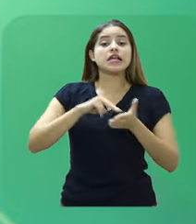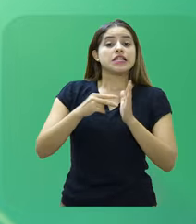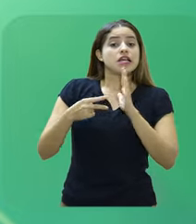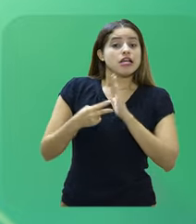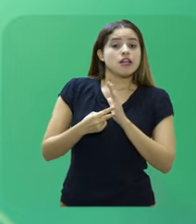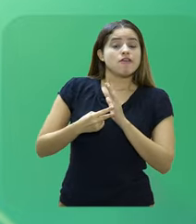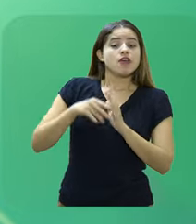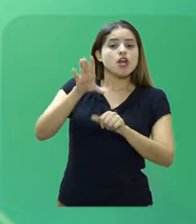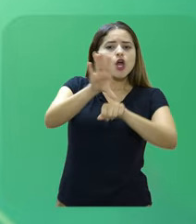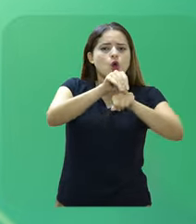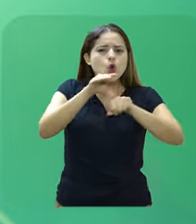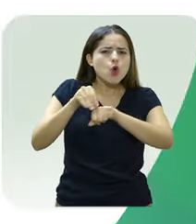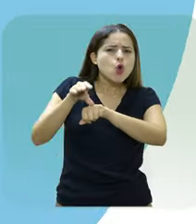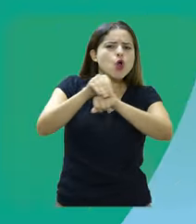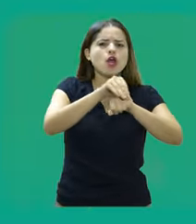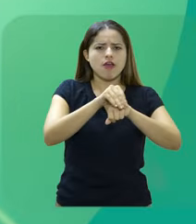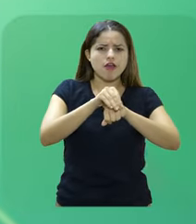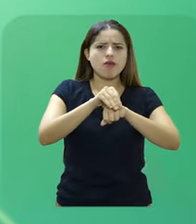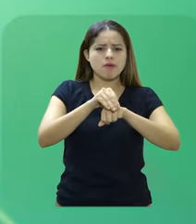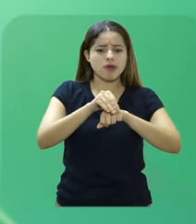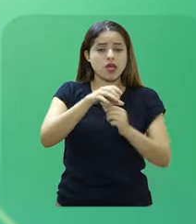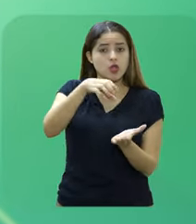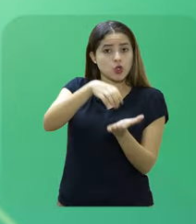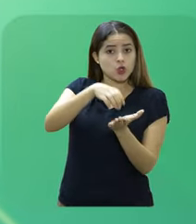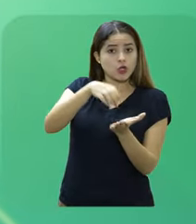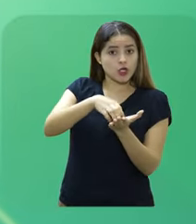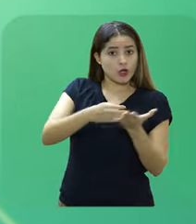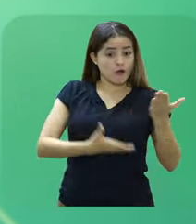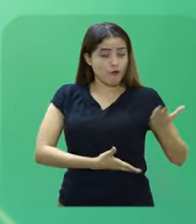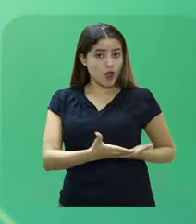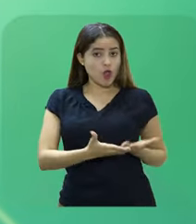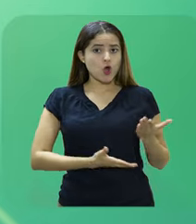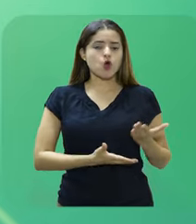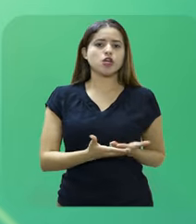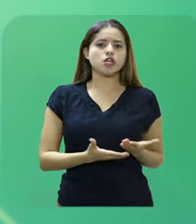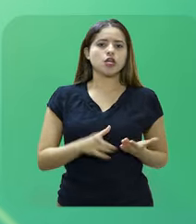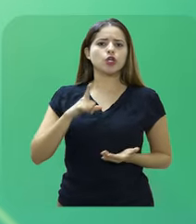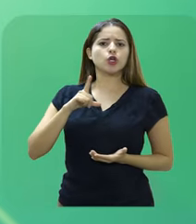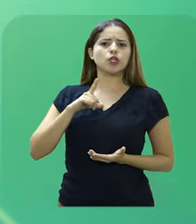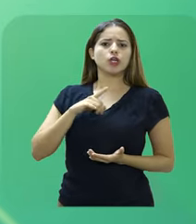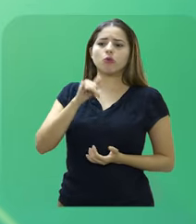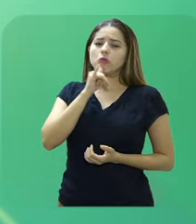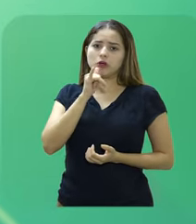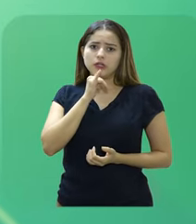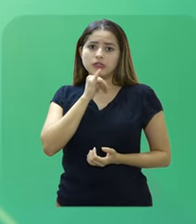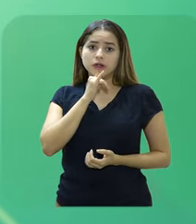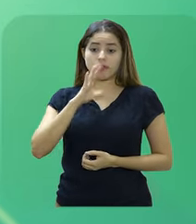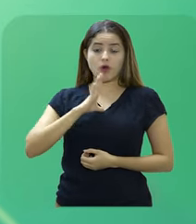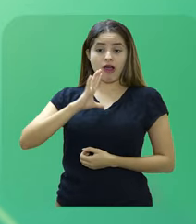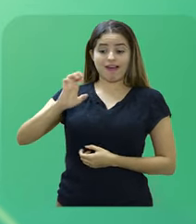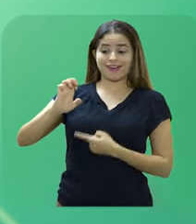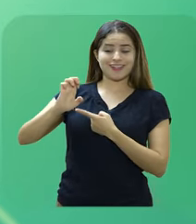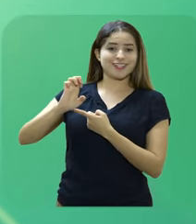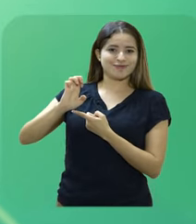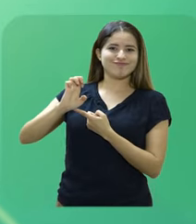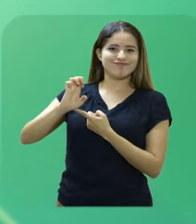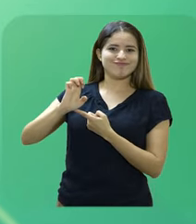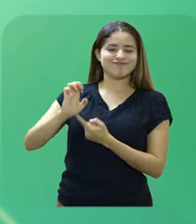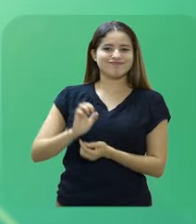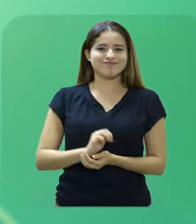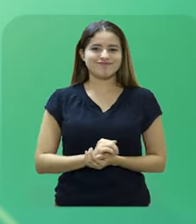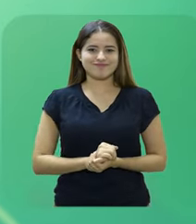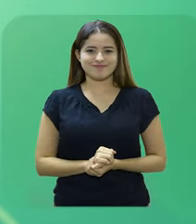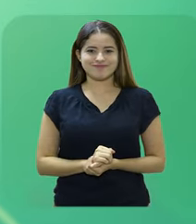exemplo, ética. Quais são as etapas de elaboração do PDP? Etapa 1.